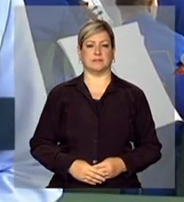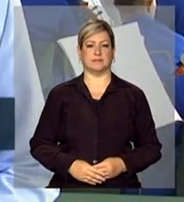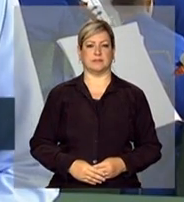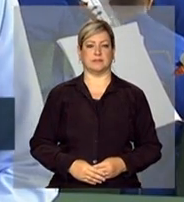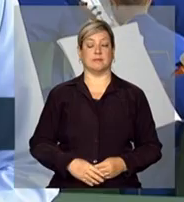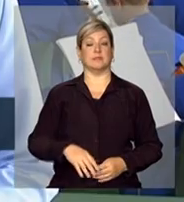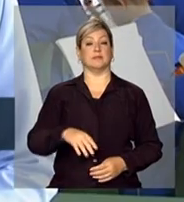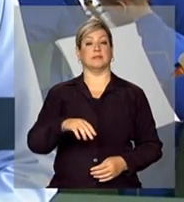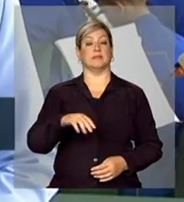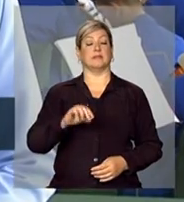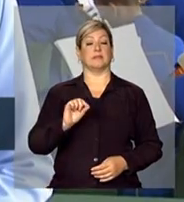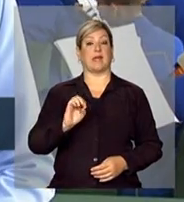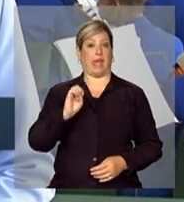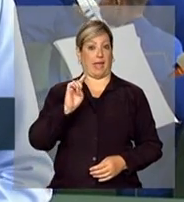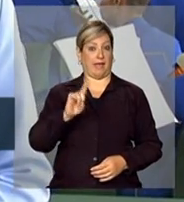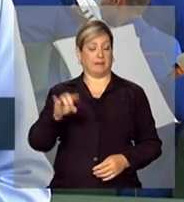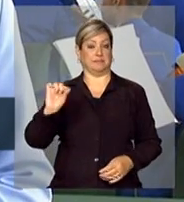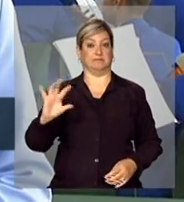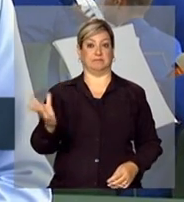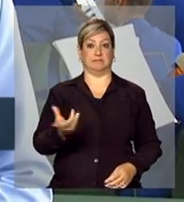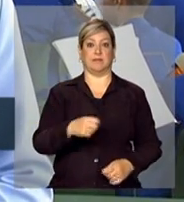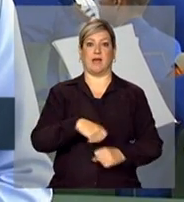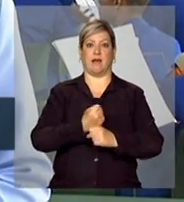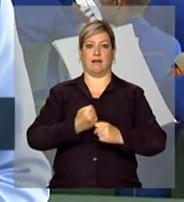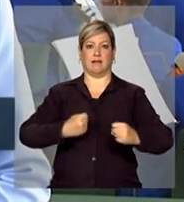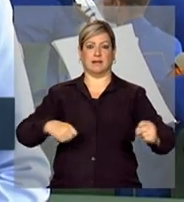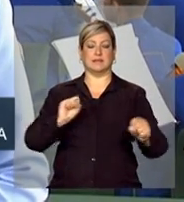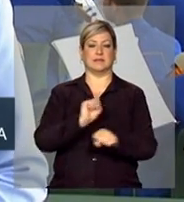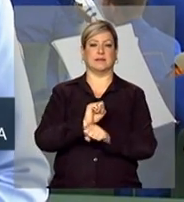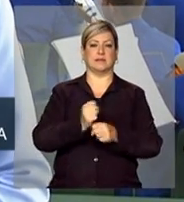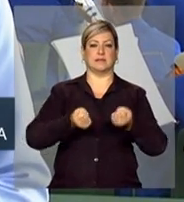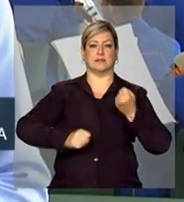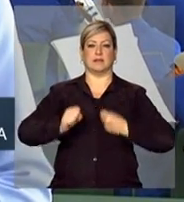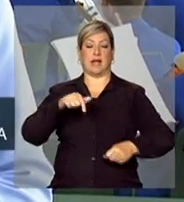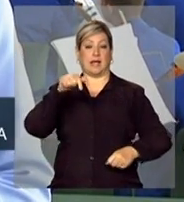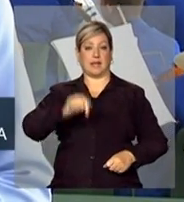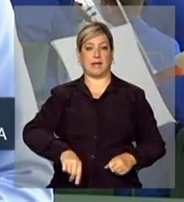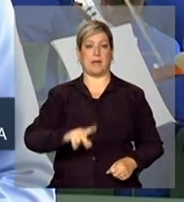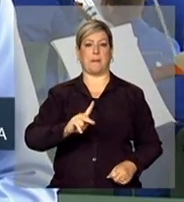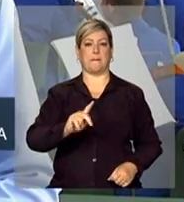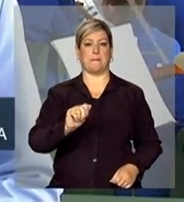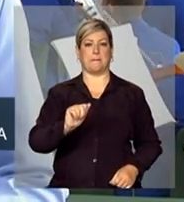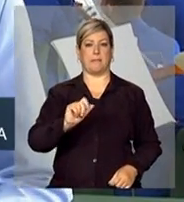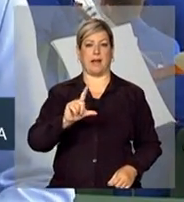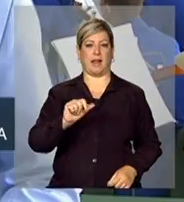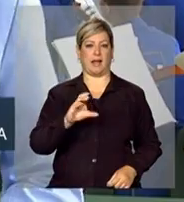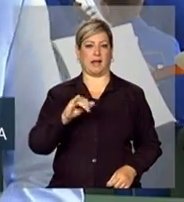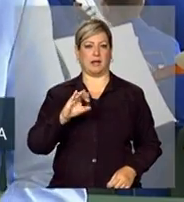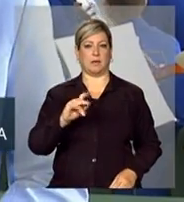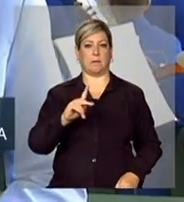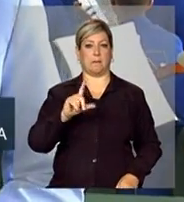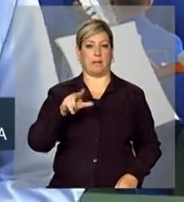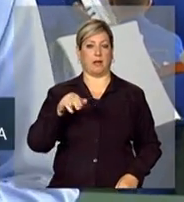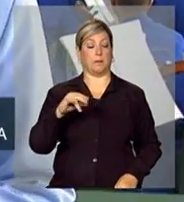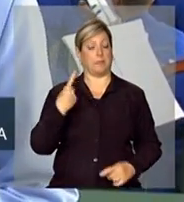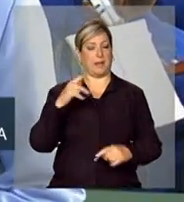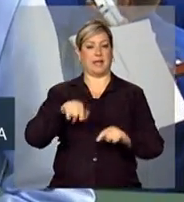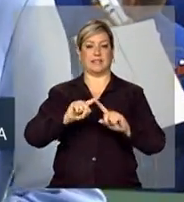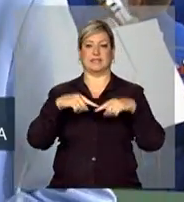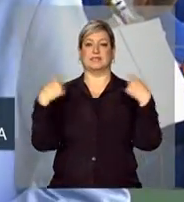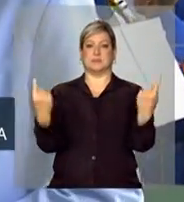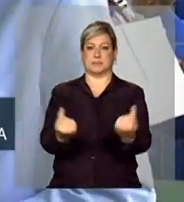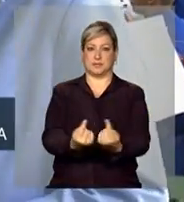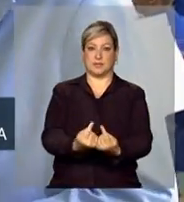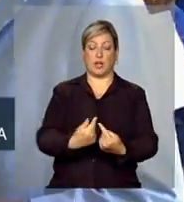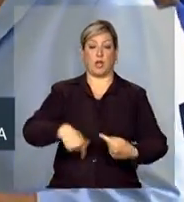Malu, é grande a expectativa aqui no Palácio do Planalto para essa cerimônia. Como a gente pode